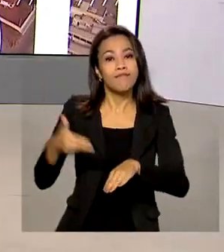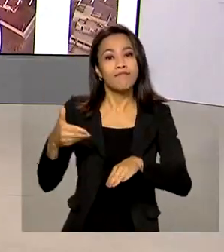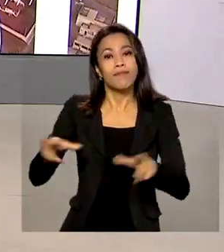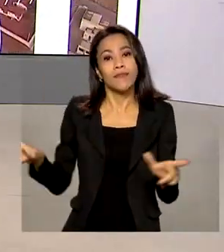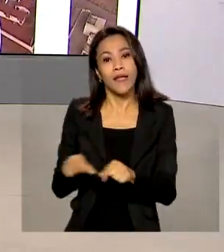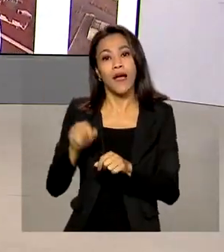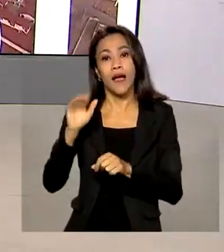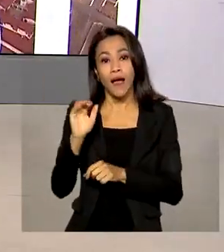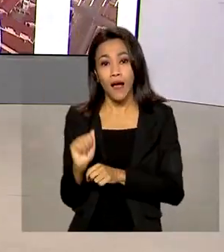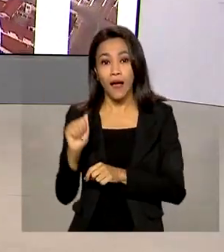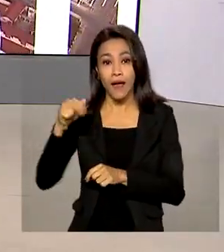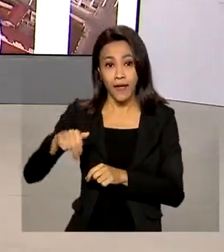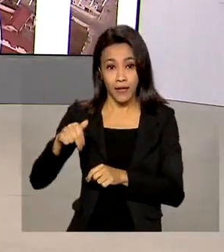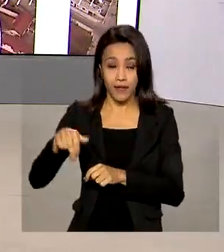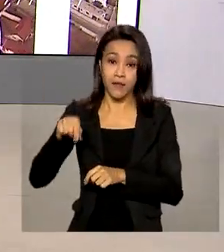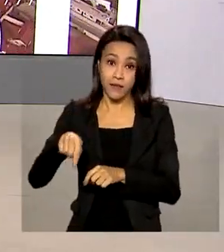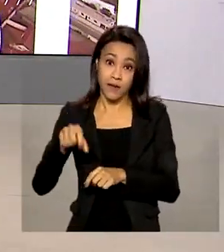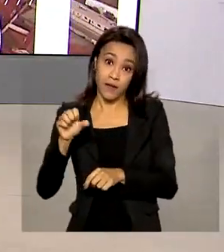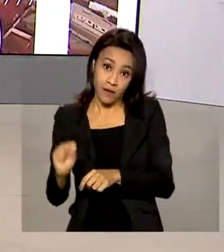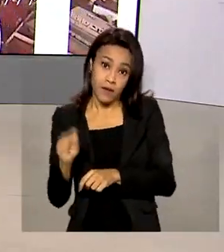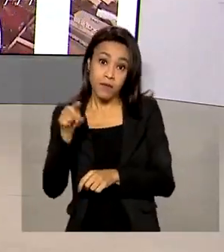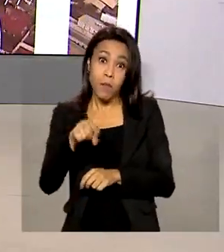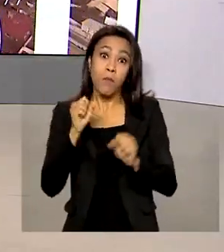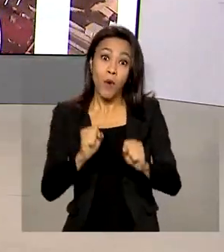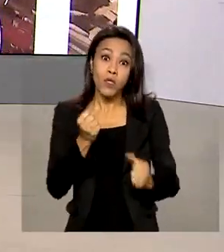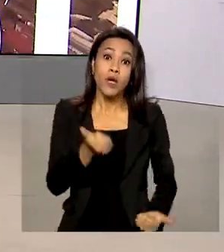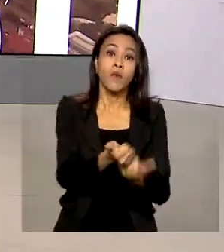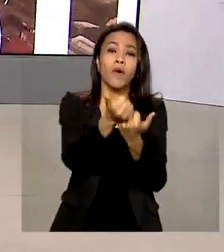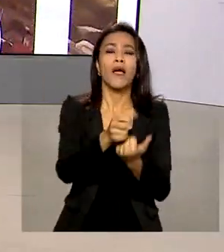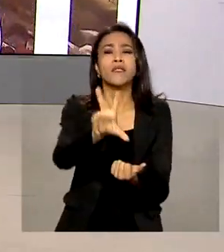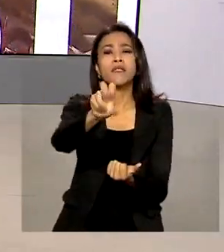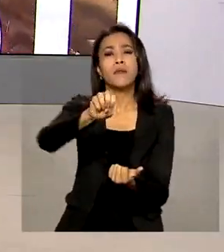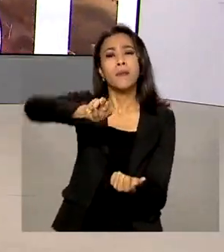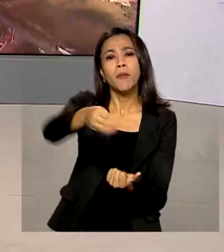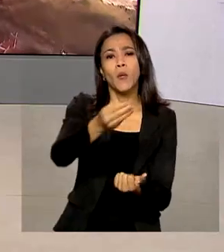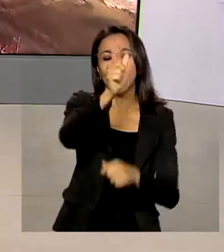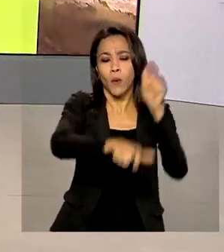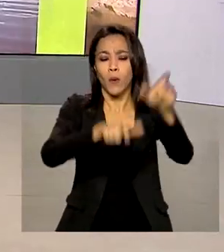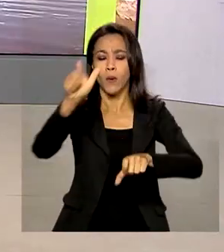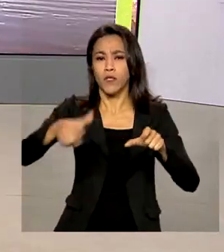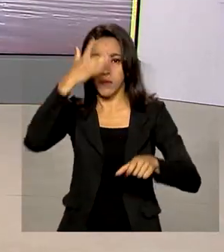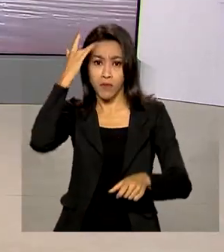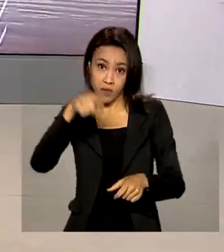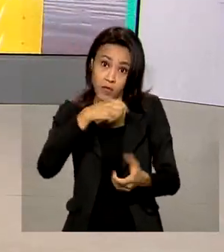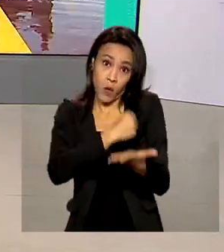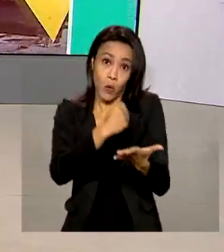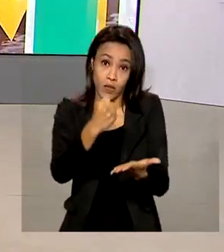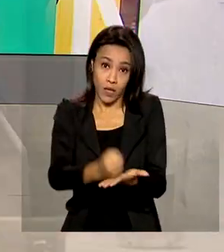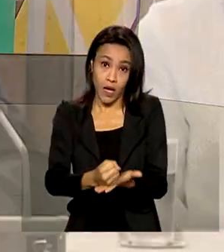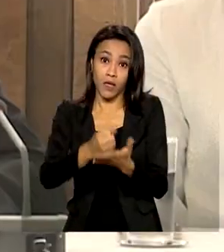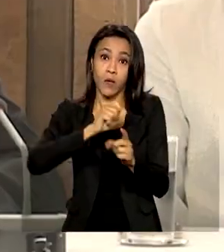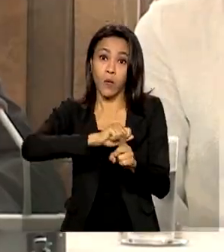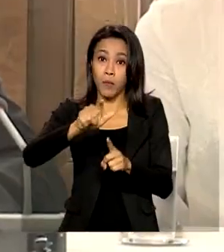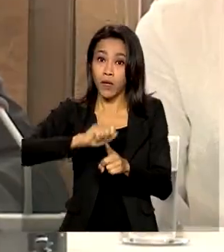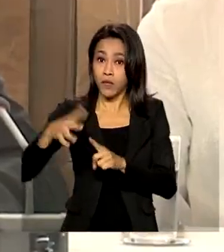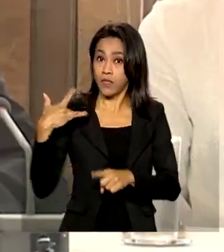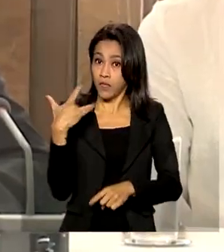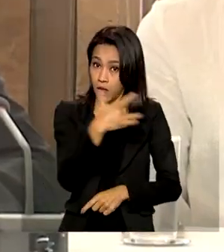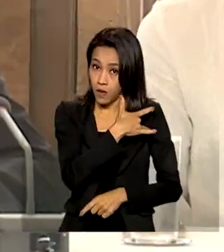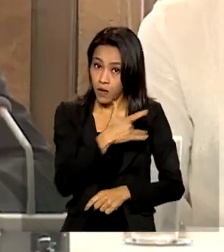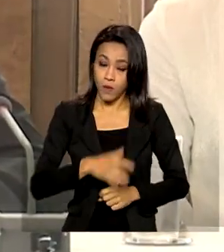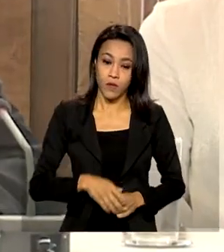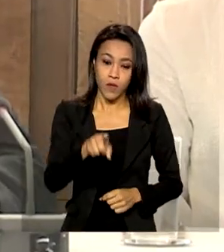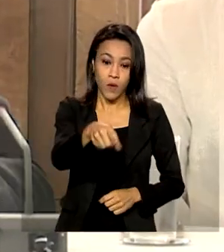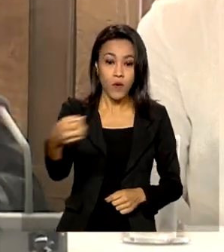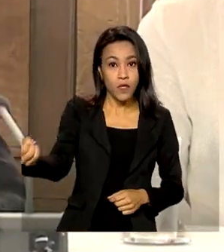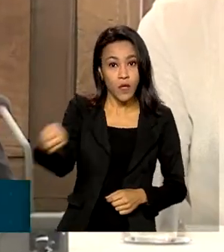A medida pode beneficiar cerca de 50 milhões de brasileiros que contratam plano de saúde. Com